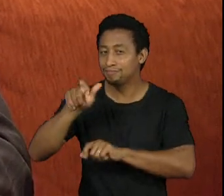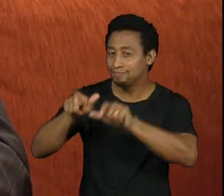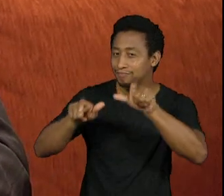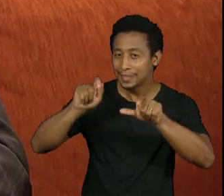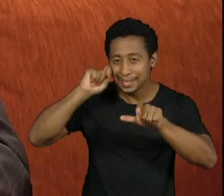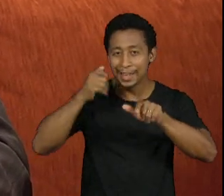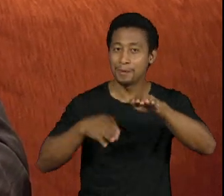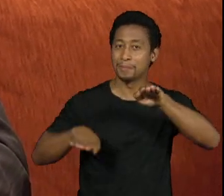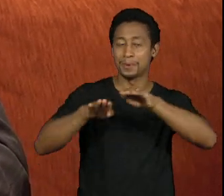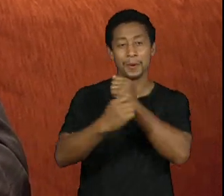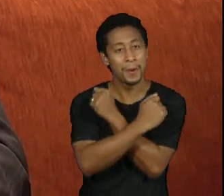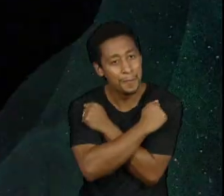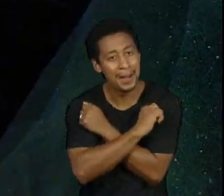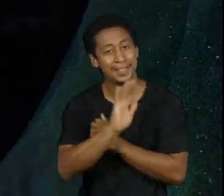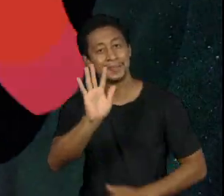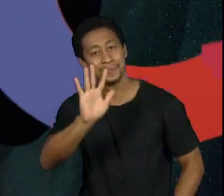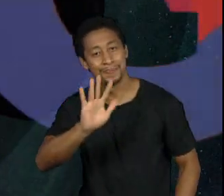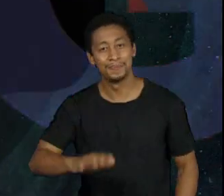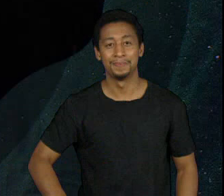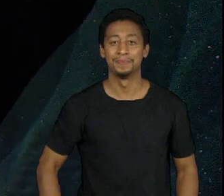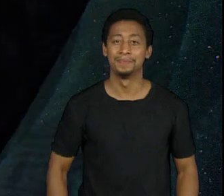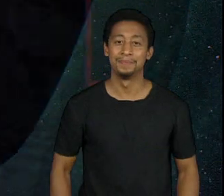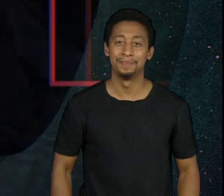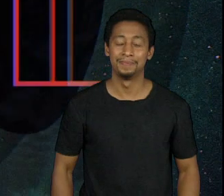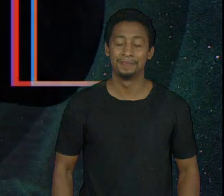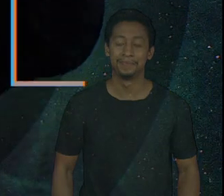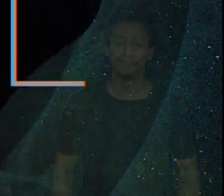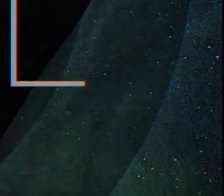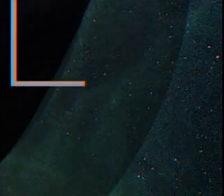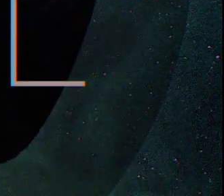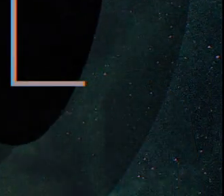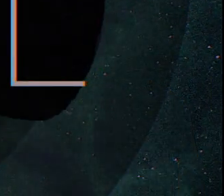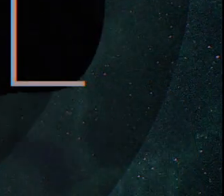abraço até lá tchau